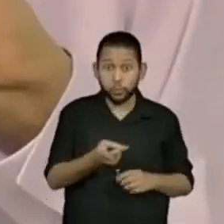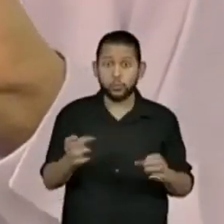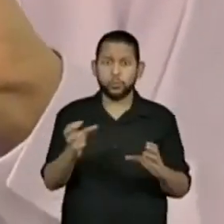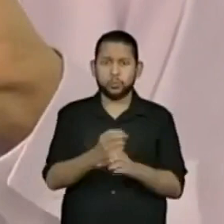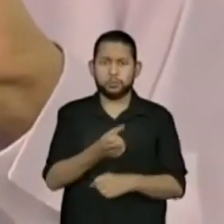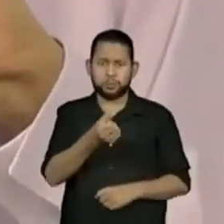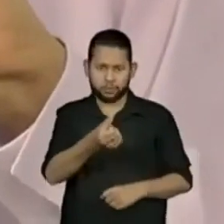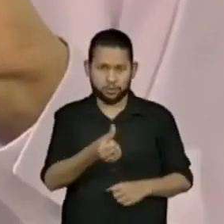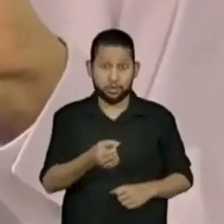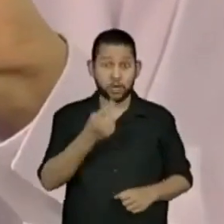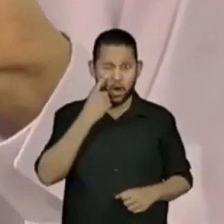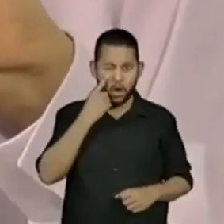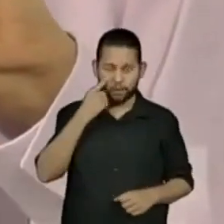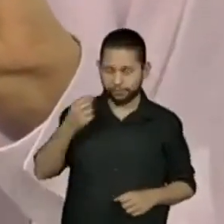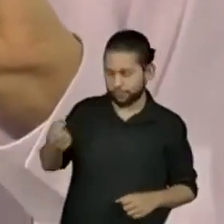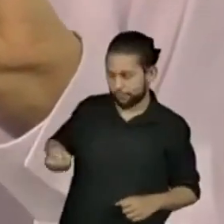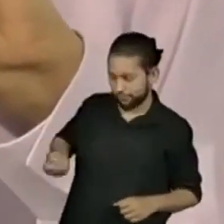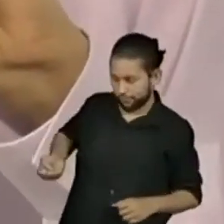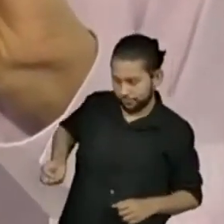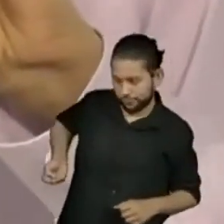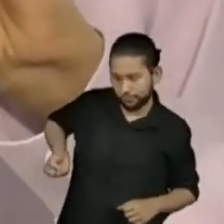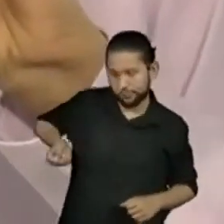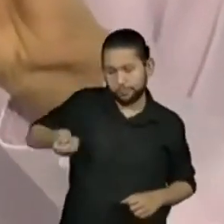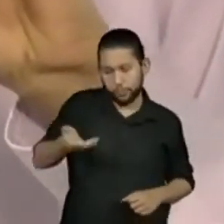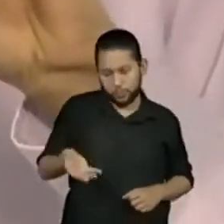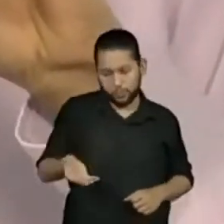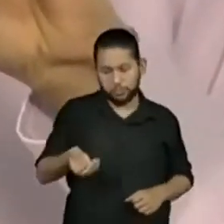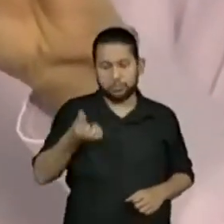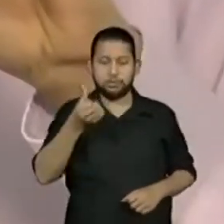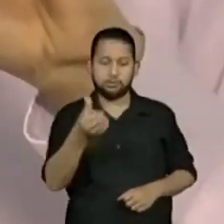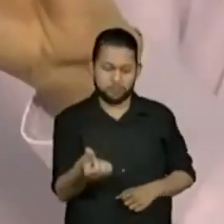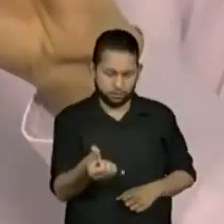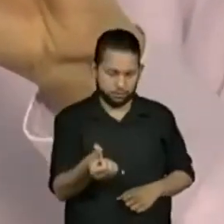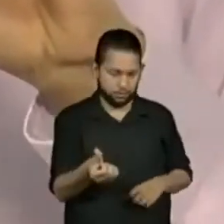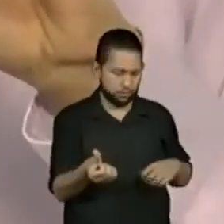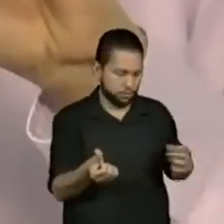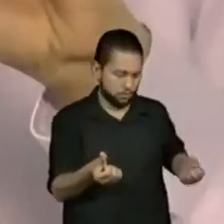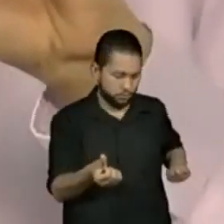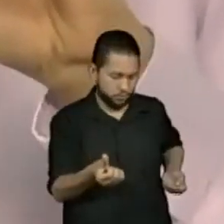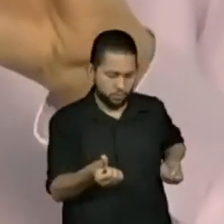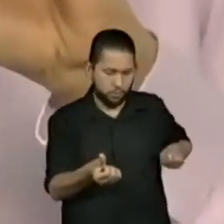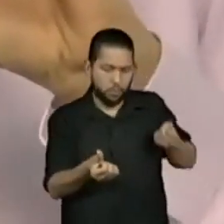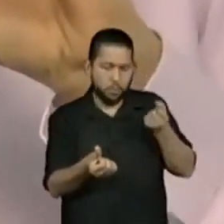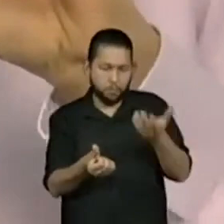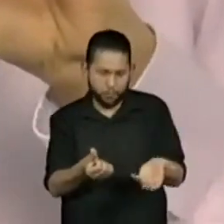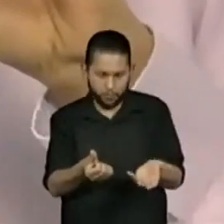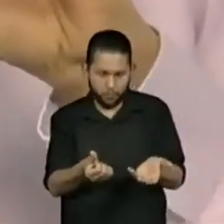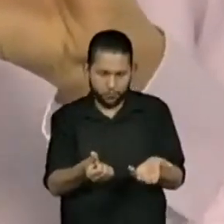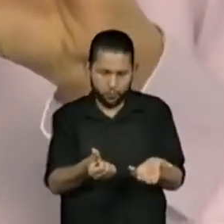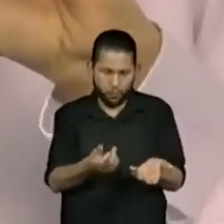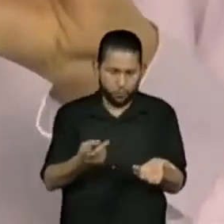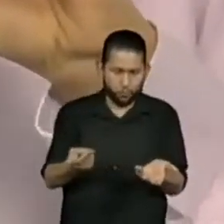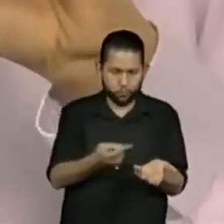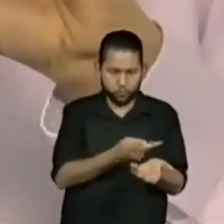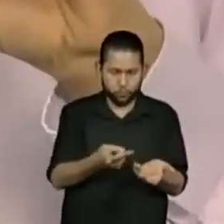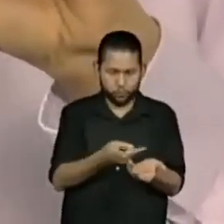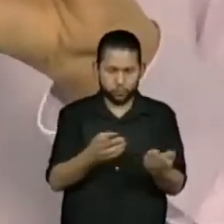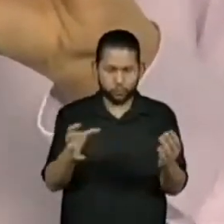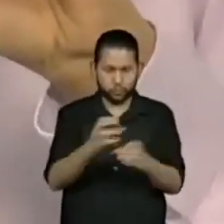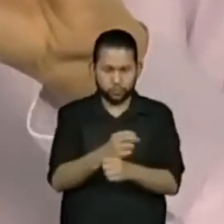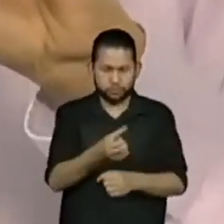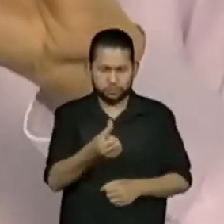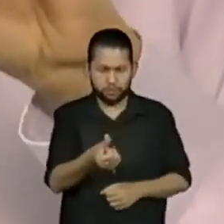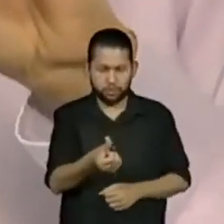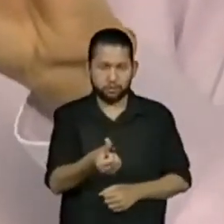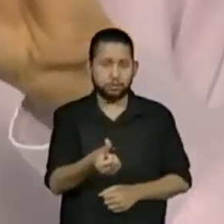Existe algum outro número? Existe um número no dado, no segundo dado, que ao cair voltado para cima, vai